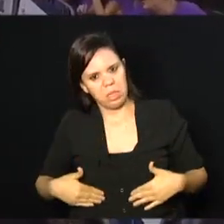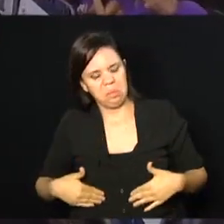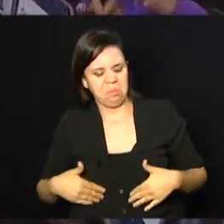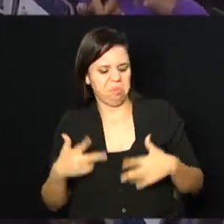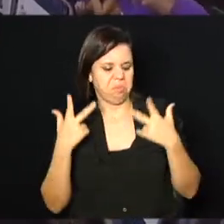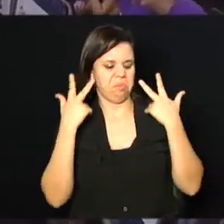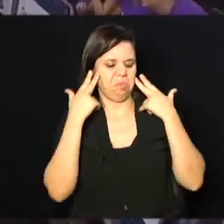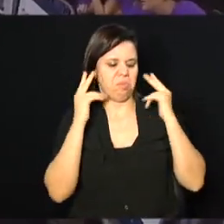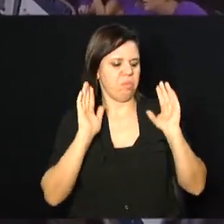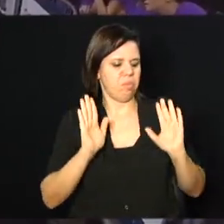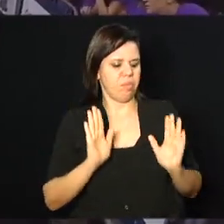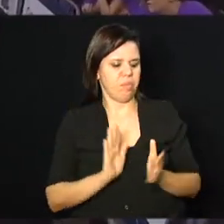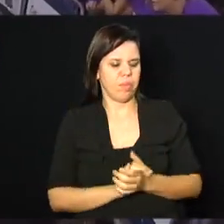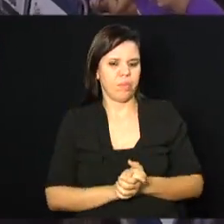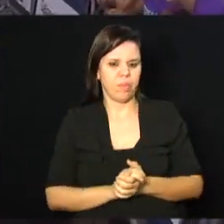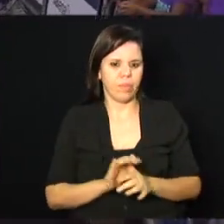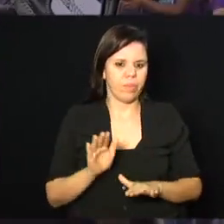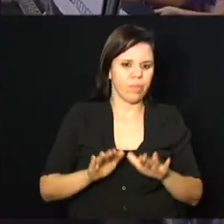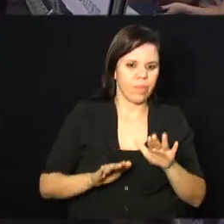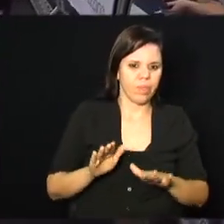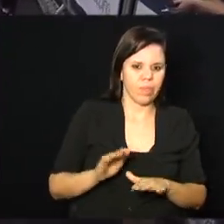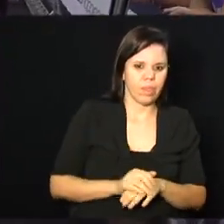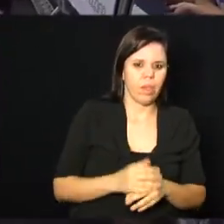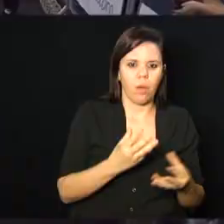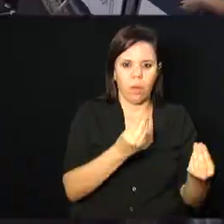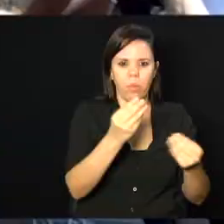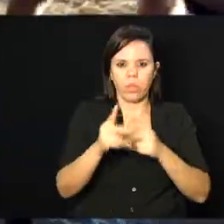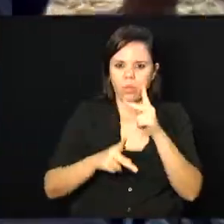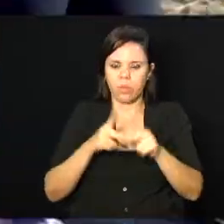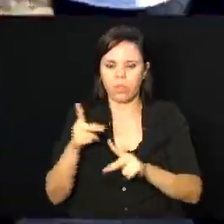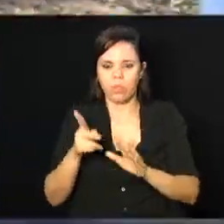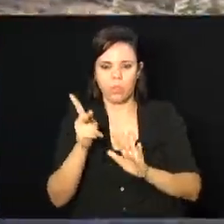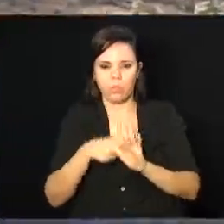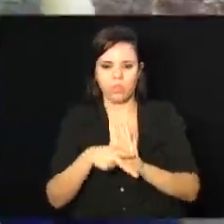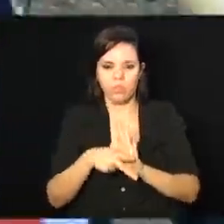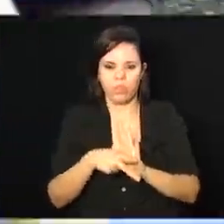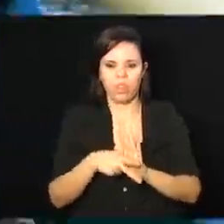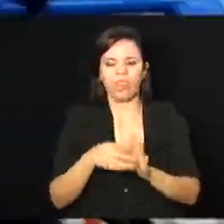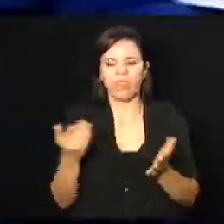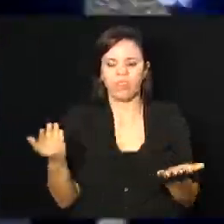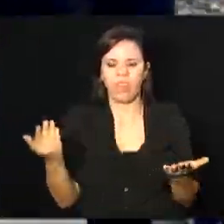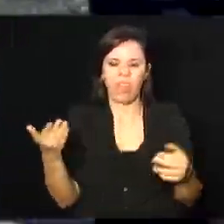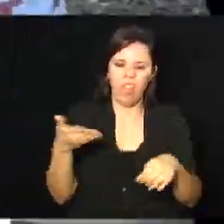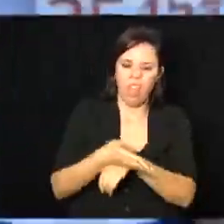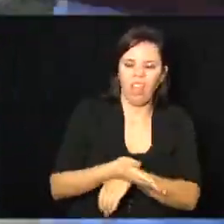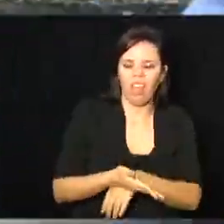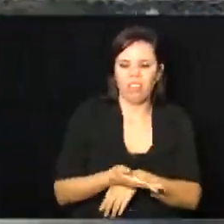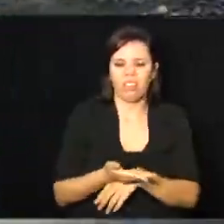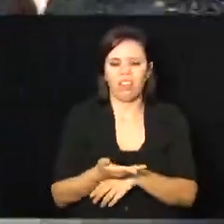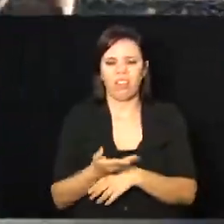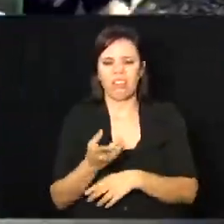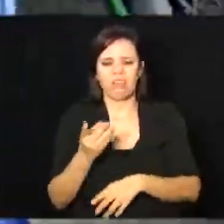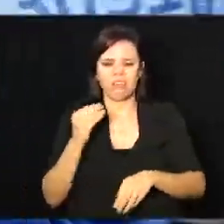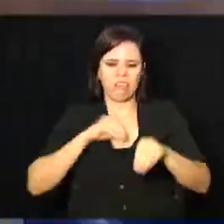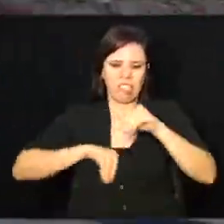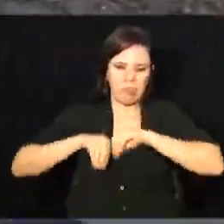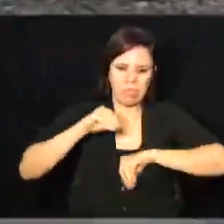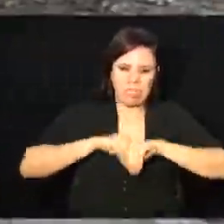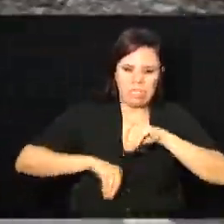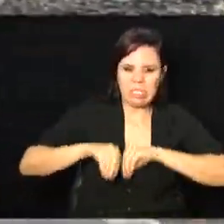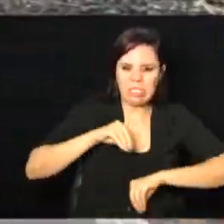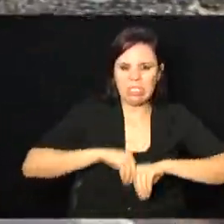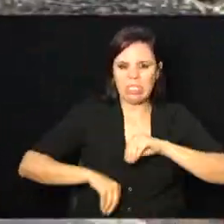normais, né? Mas muitas pessoas do projeto vêm com depressão, uma